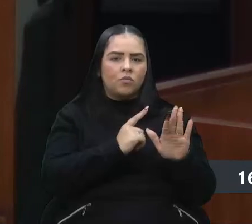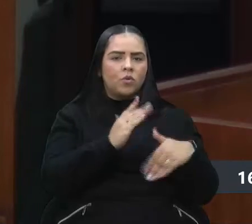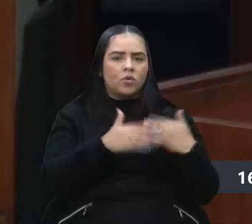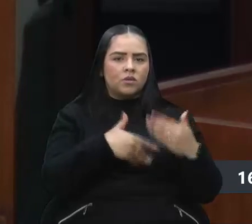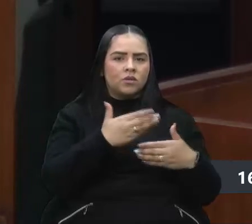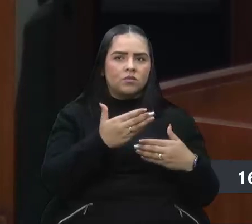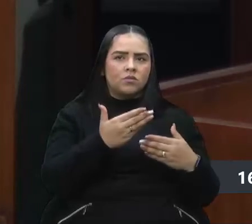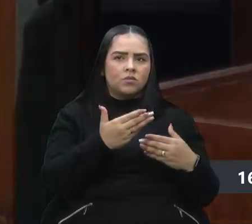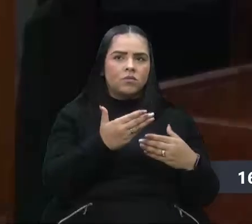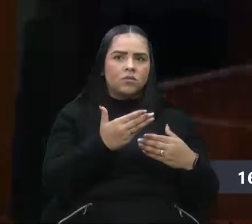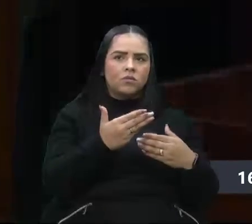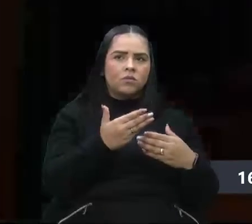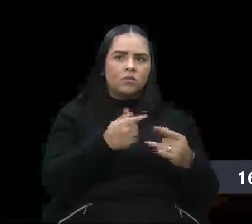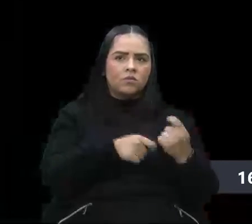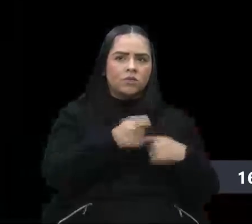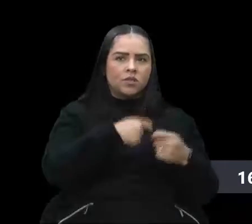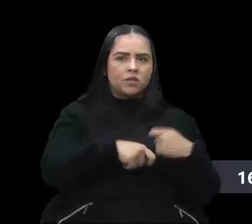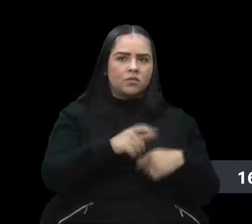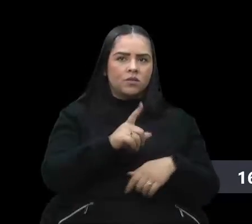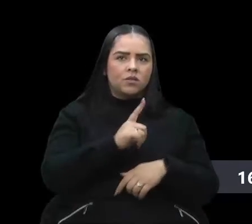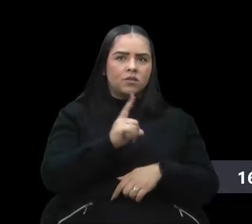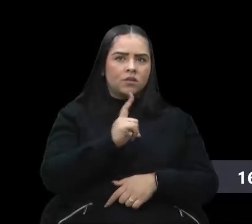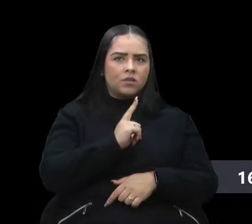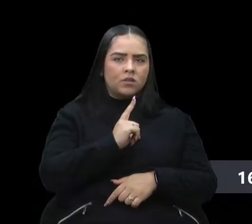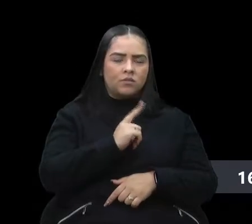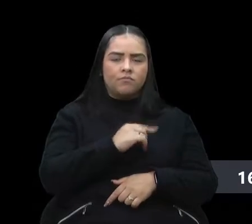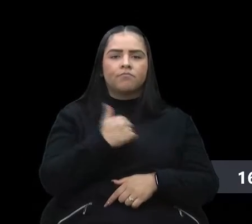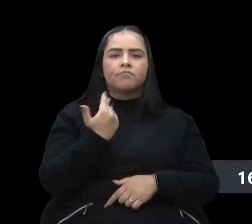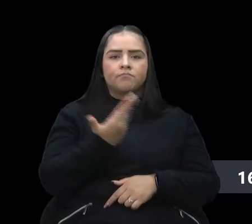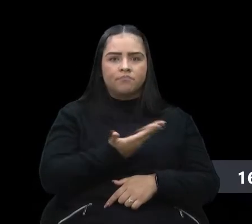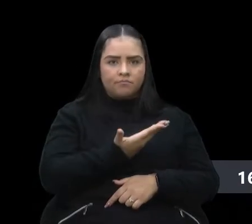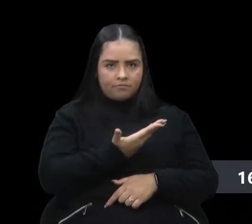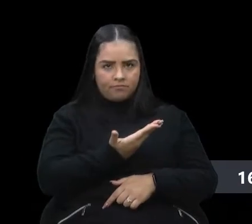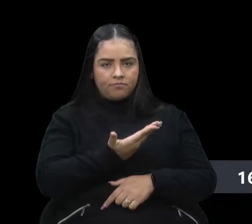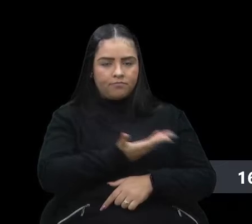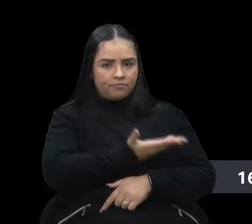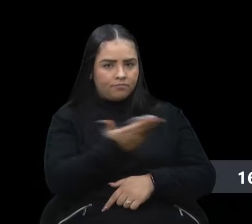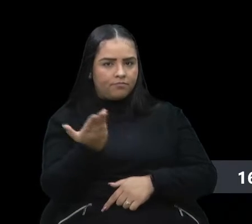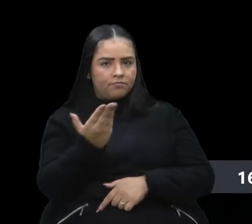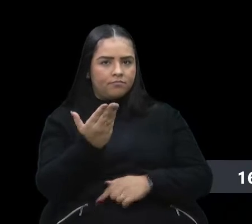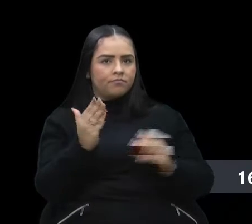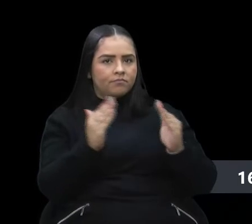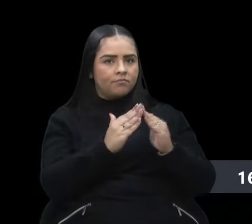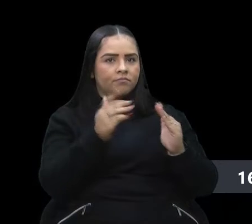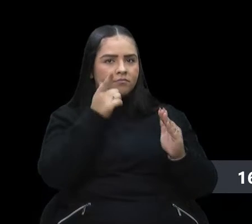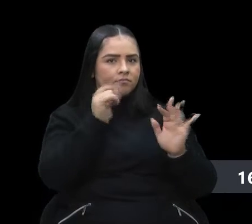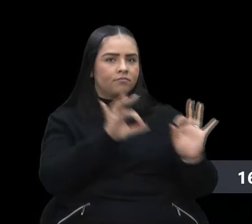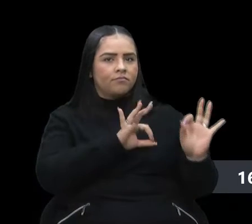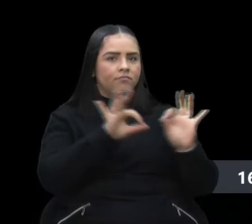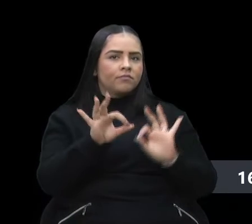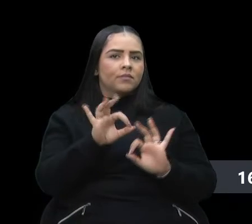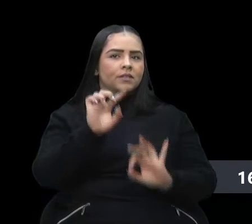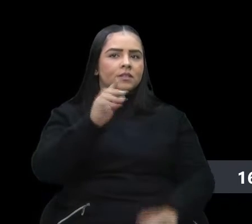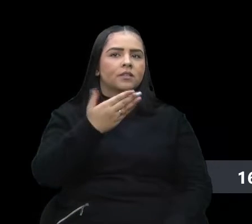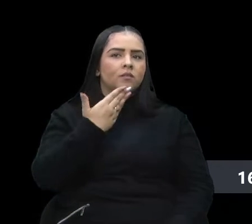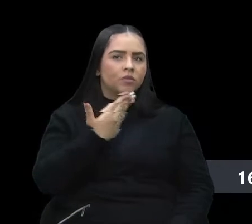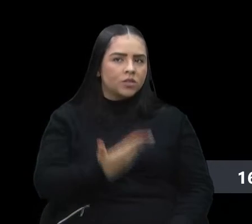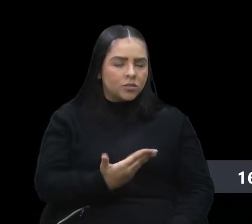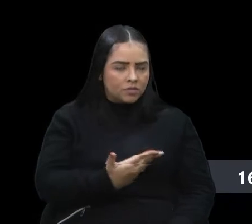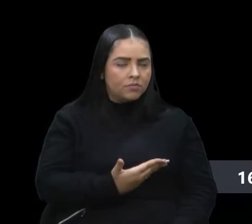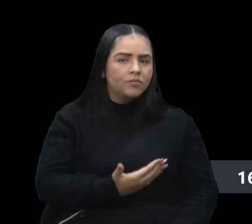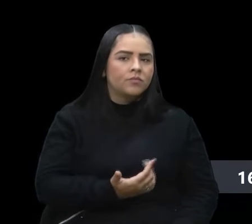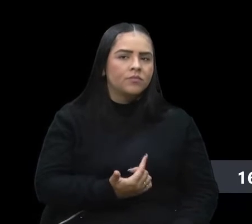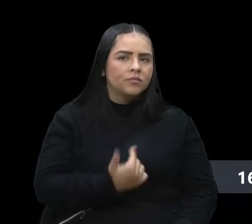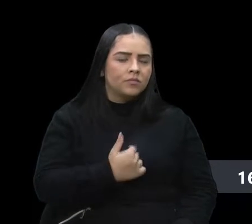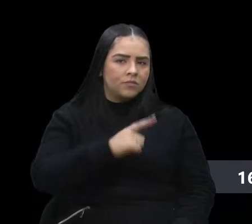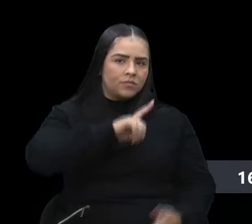por gentileza, dê prioridade às imagens lá. Isso aí, você que está em casa, possa acompanhar. Essa é a solicitação, onde estou ali